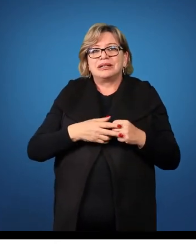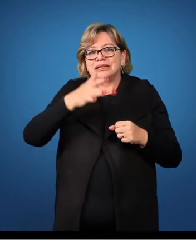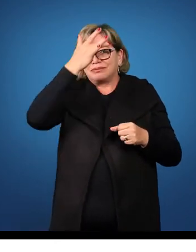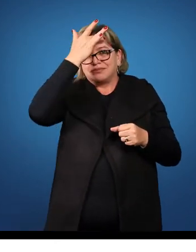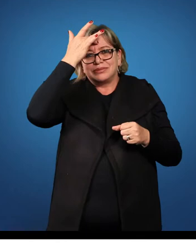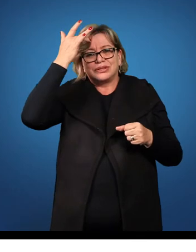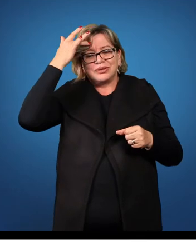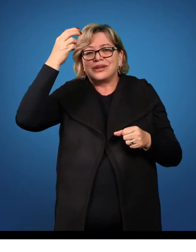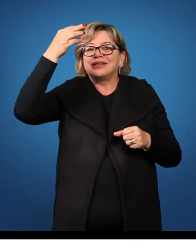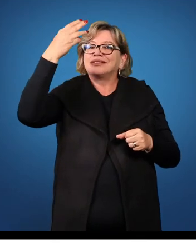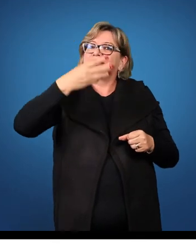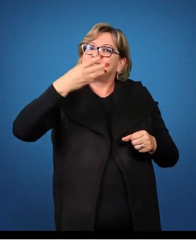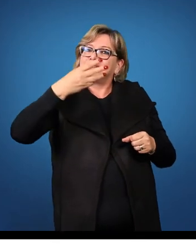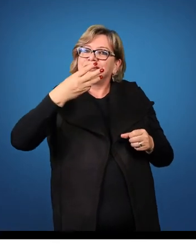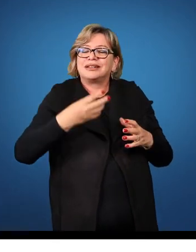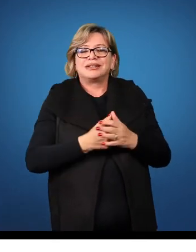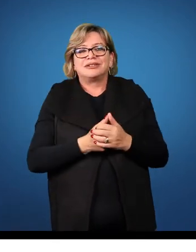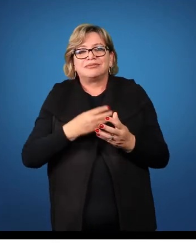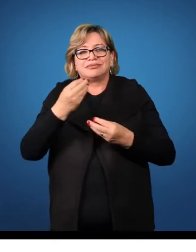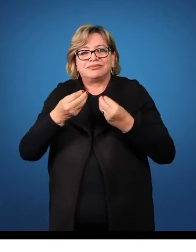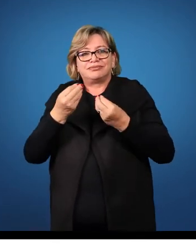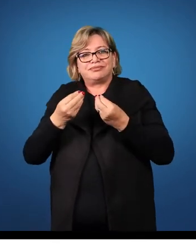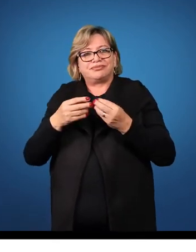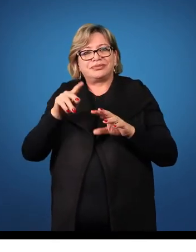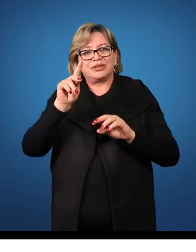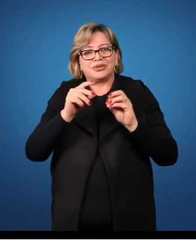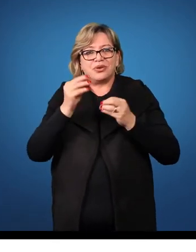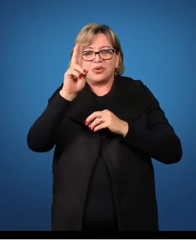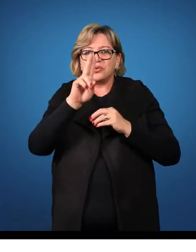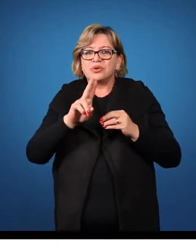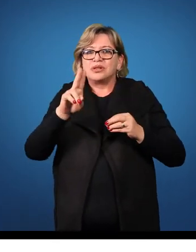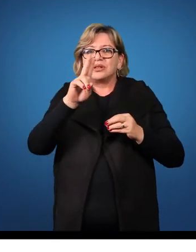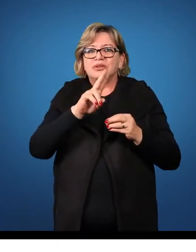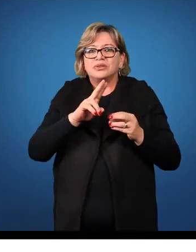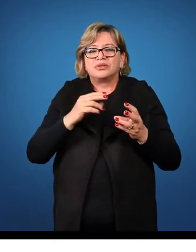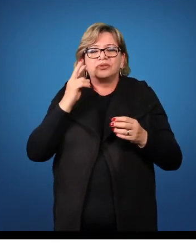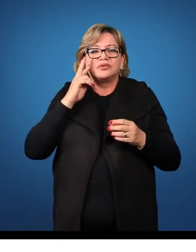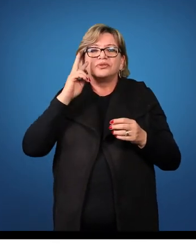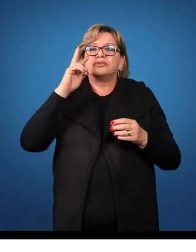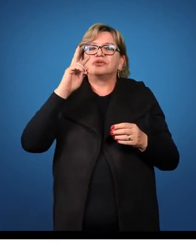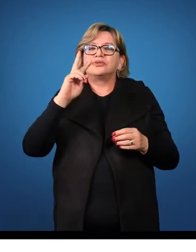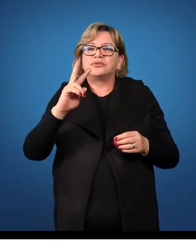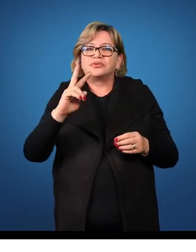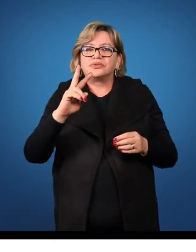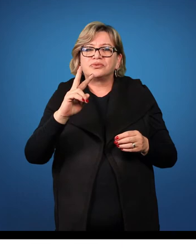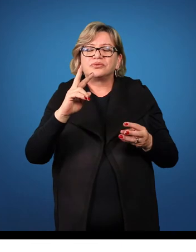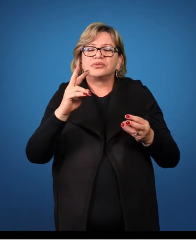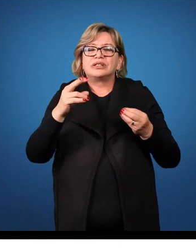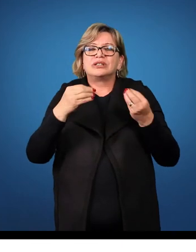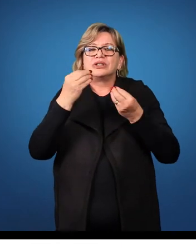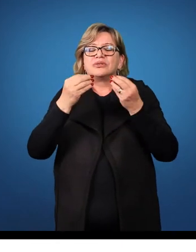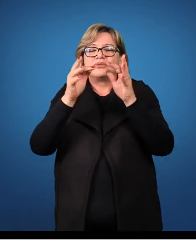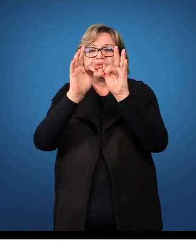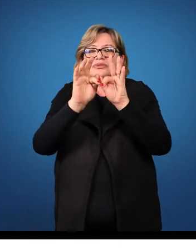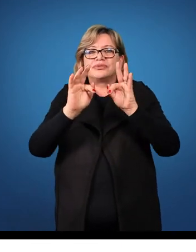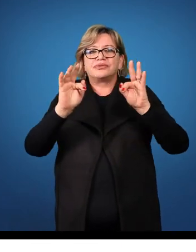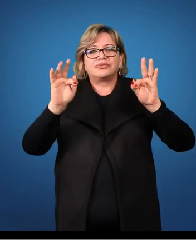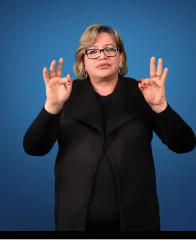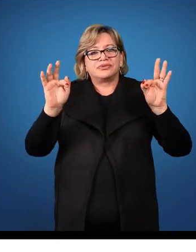o Pedro, que era louvado. A forma, então, lau-da